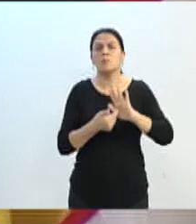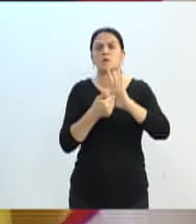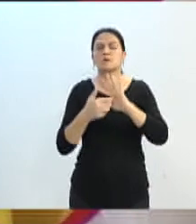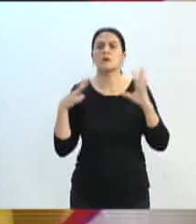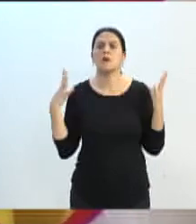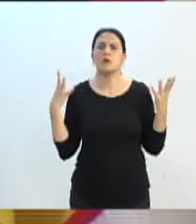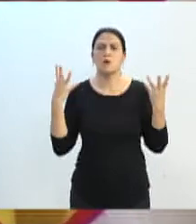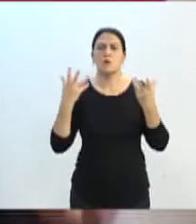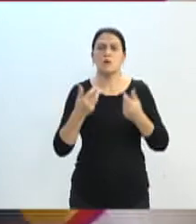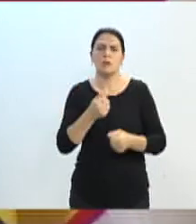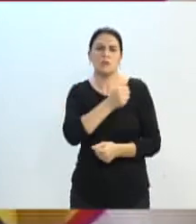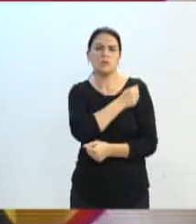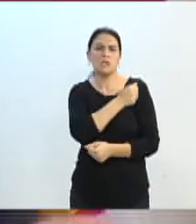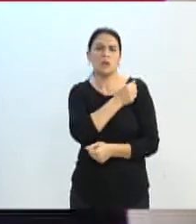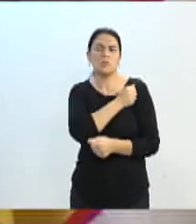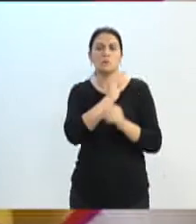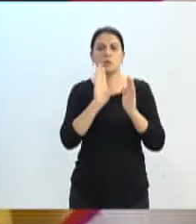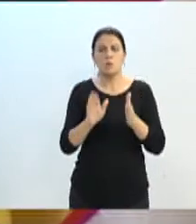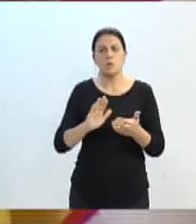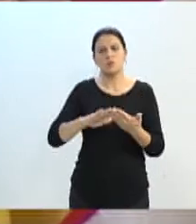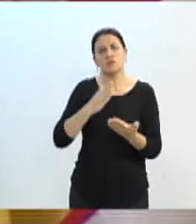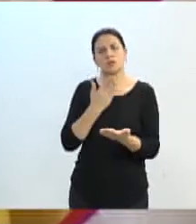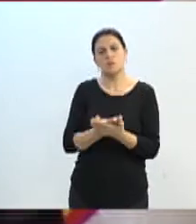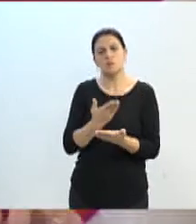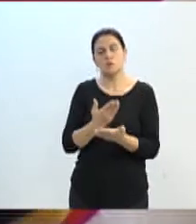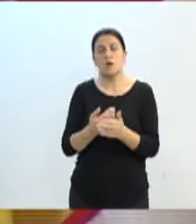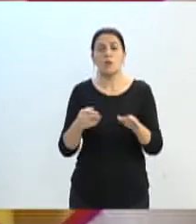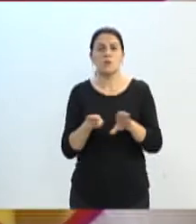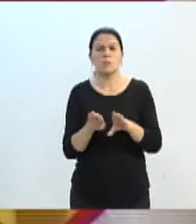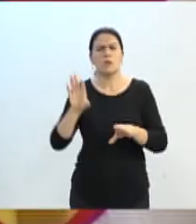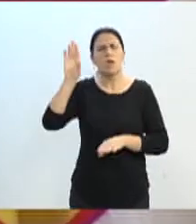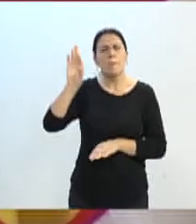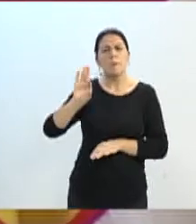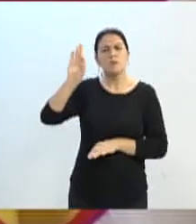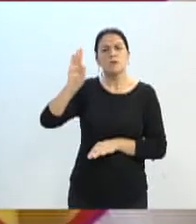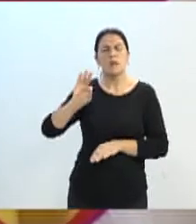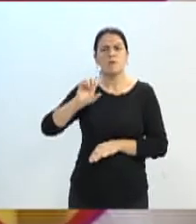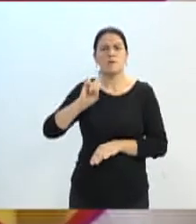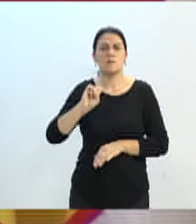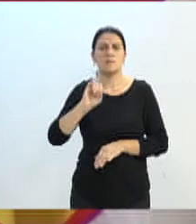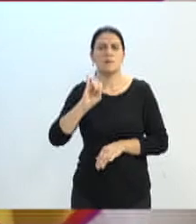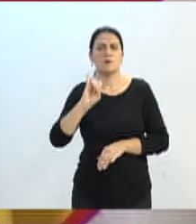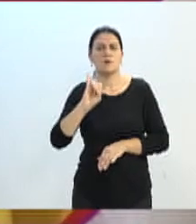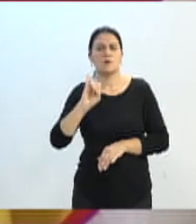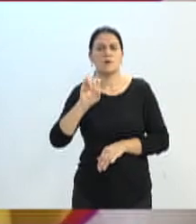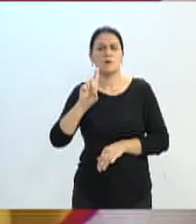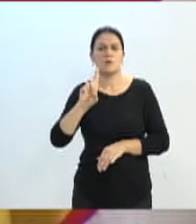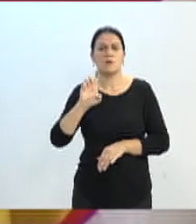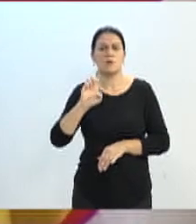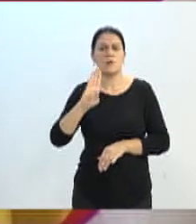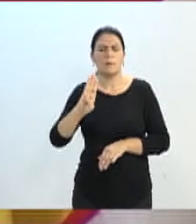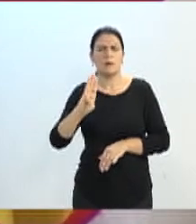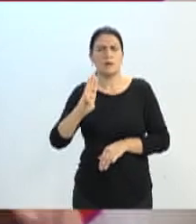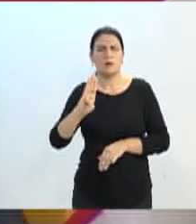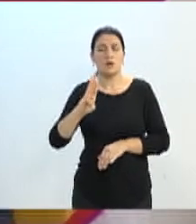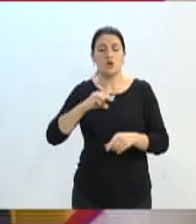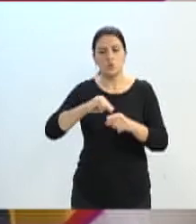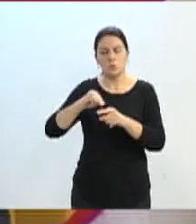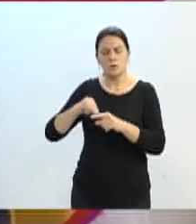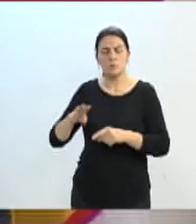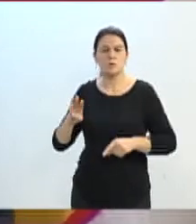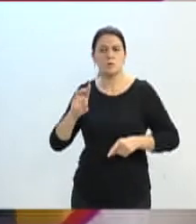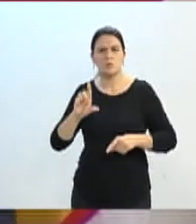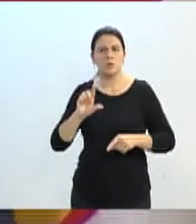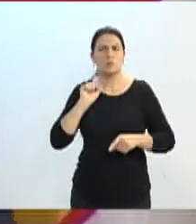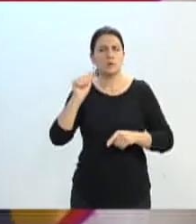dos nossos alunos que estão na escola, nos indicadores de educação, principalmente no IDEB, do município, que deve